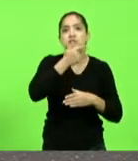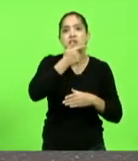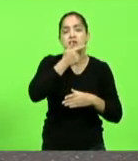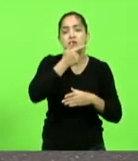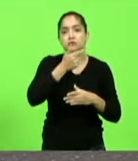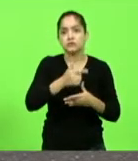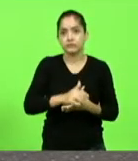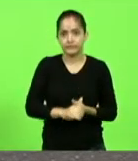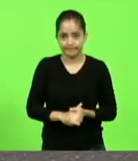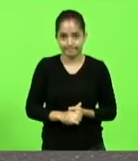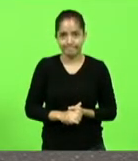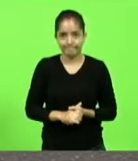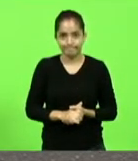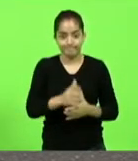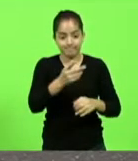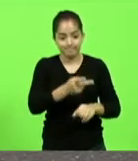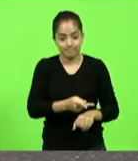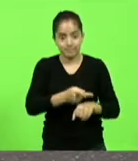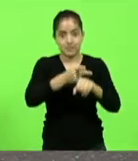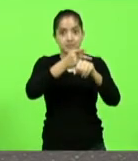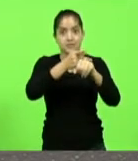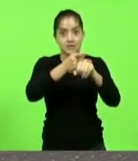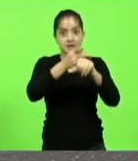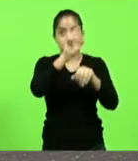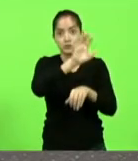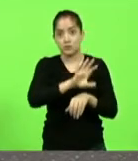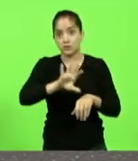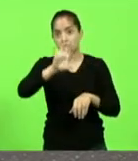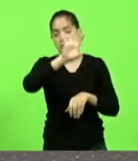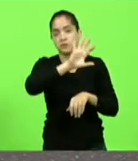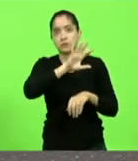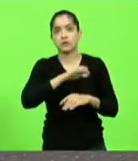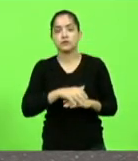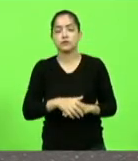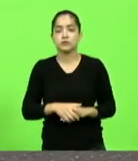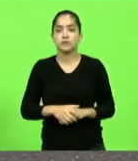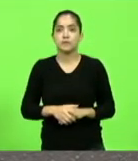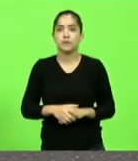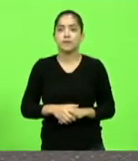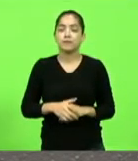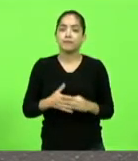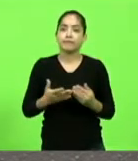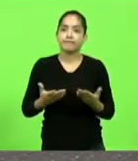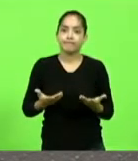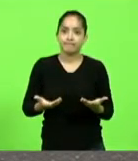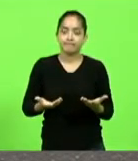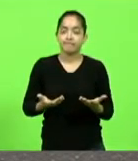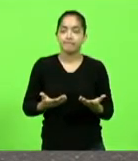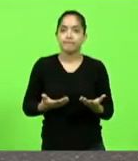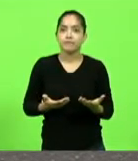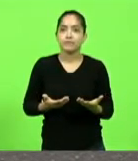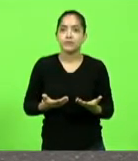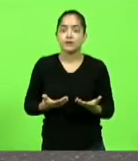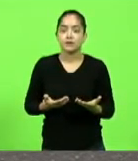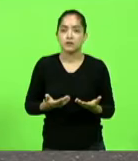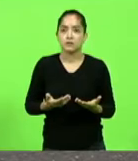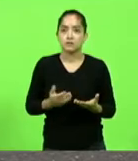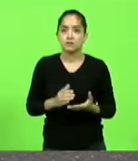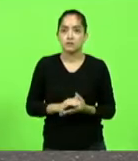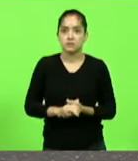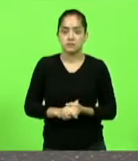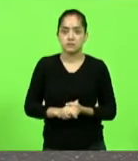premiado nacionalmente e que ao